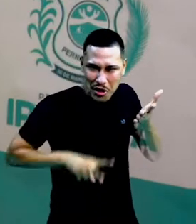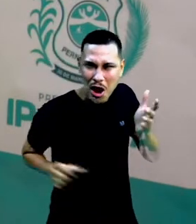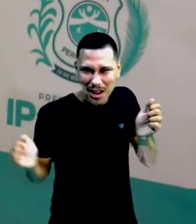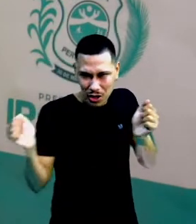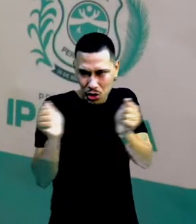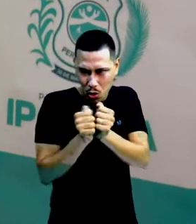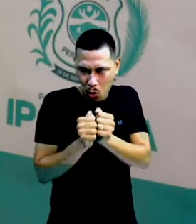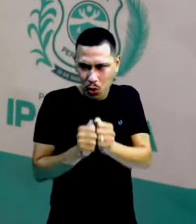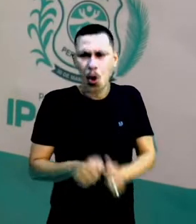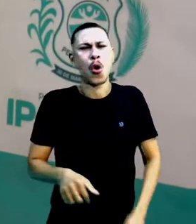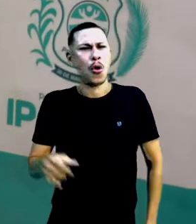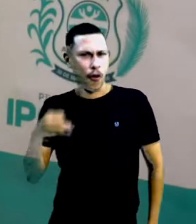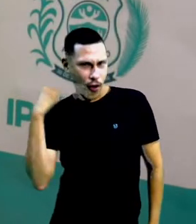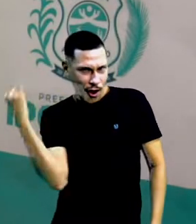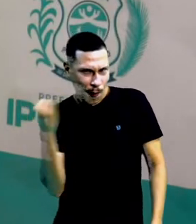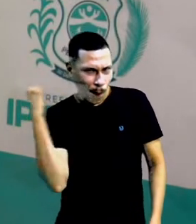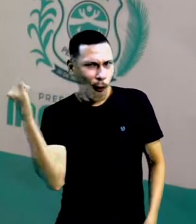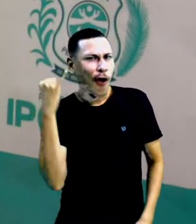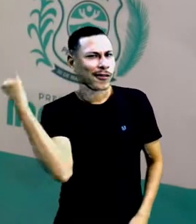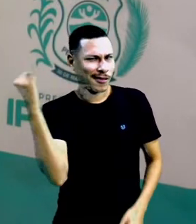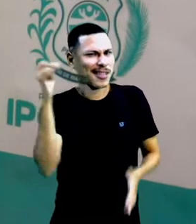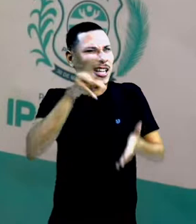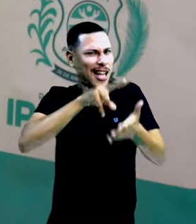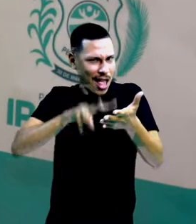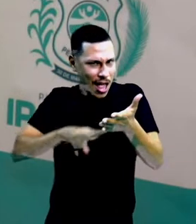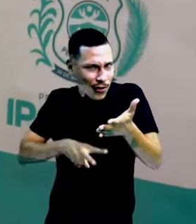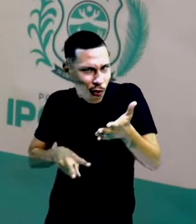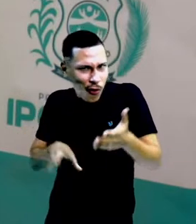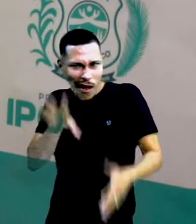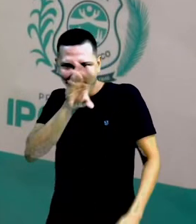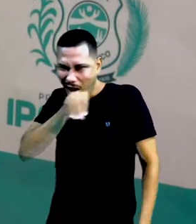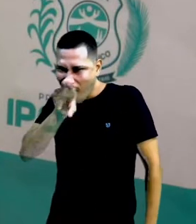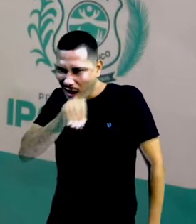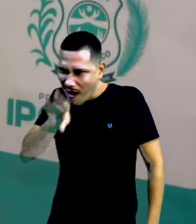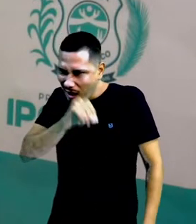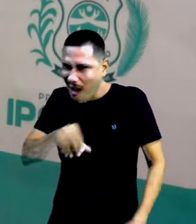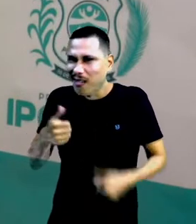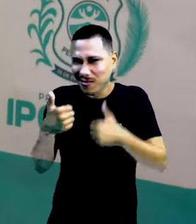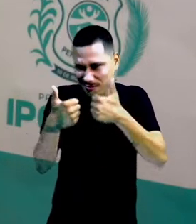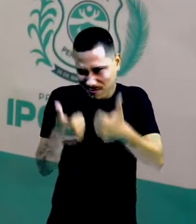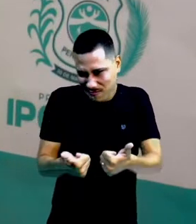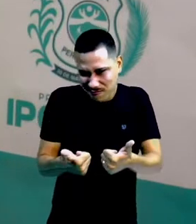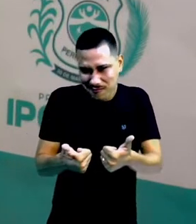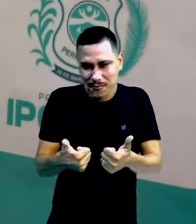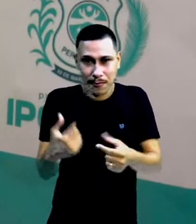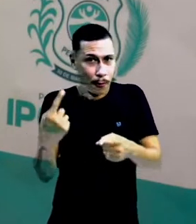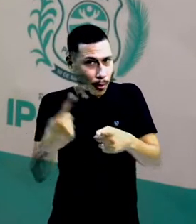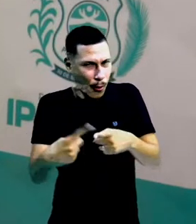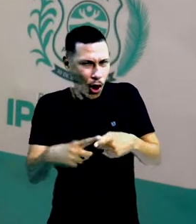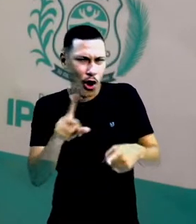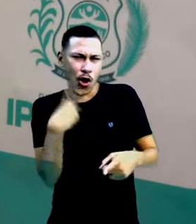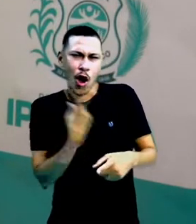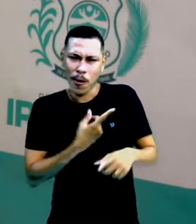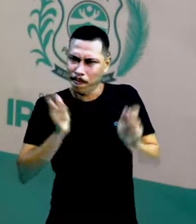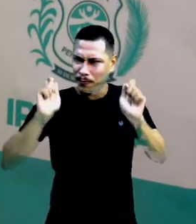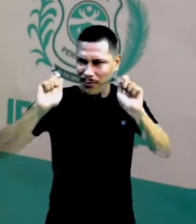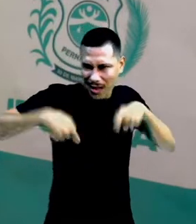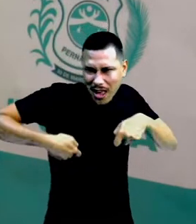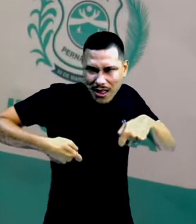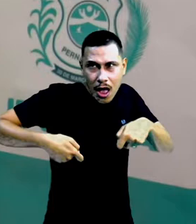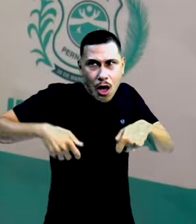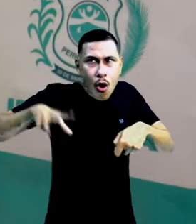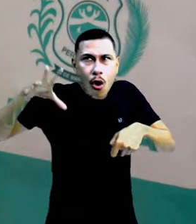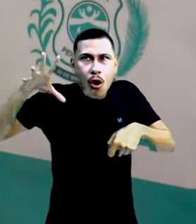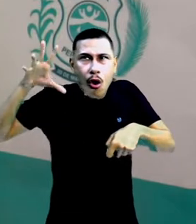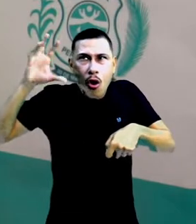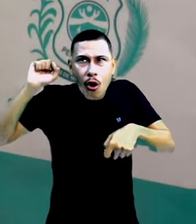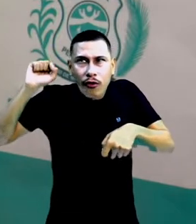Sabia que é importante fazer leitura em voz alta? É porque nós precisamos ouvir a nossa voz.